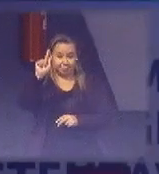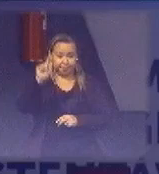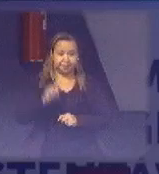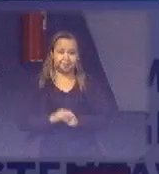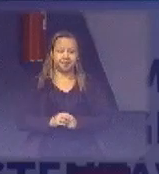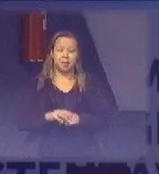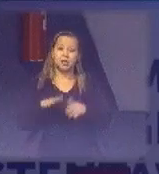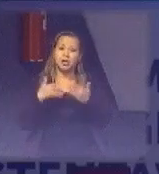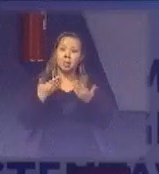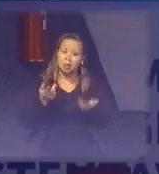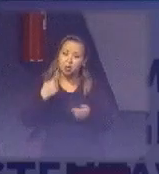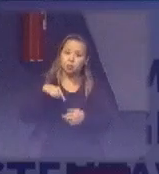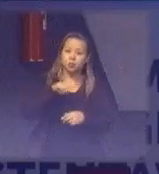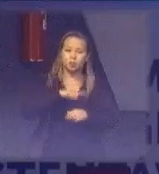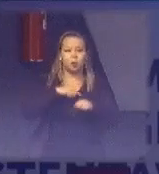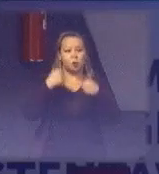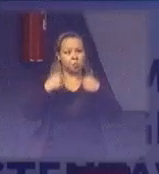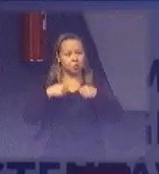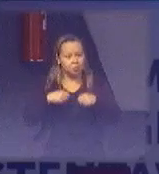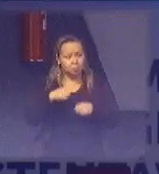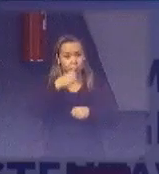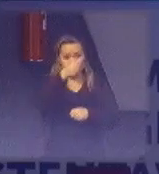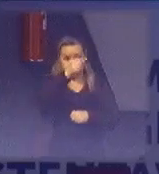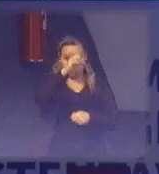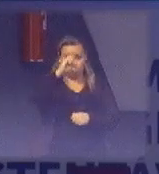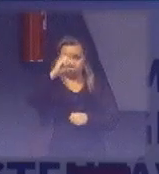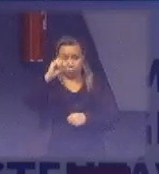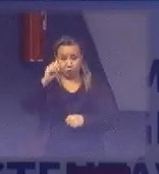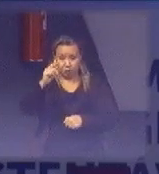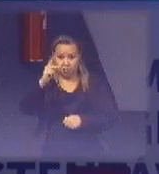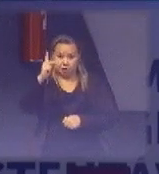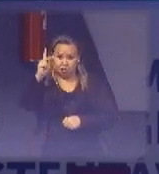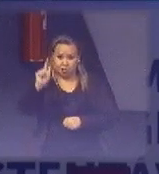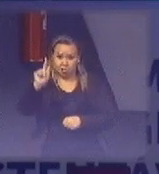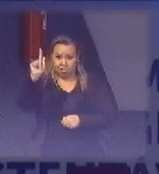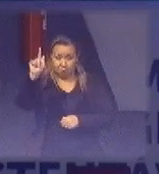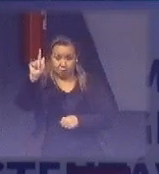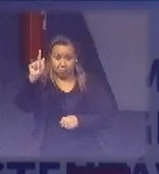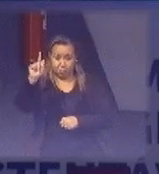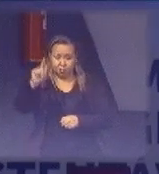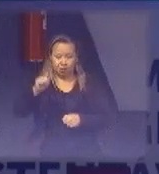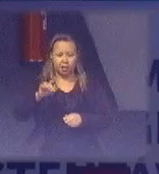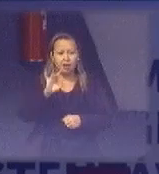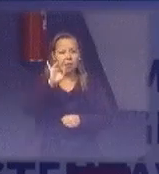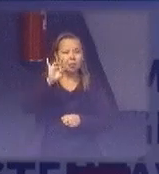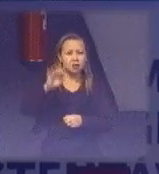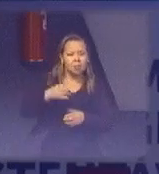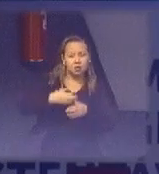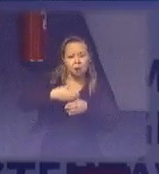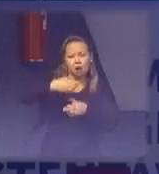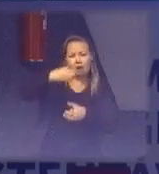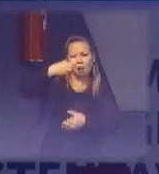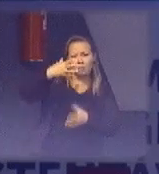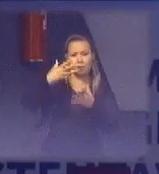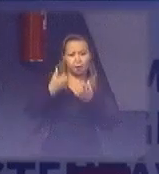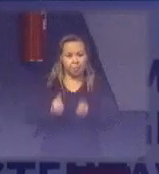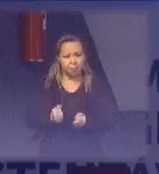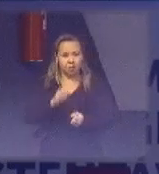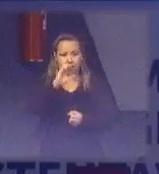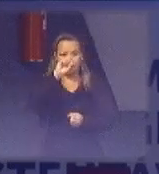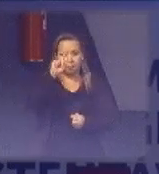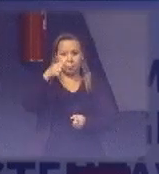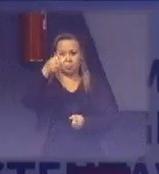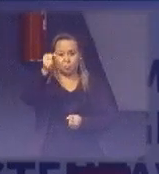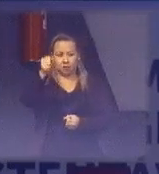Então, nós precisamos de 800 quilos, se cada garrafa pesa 0,8, nós precisamos de